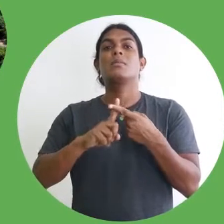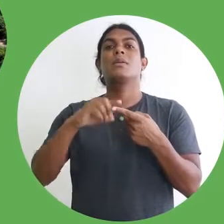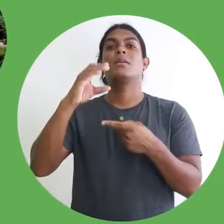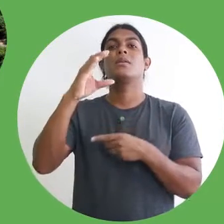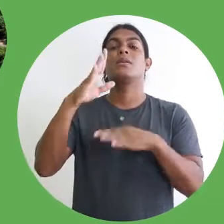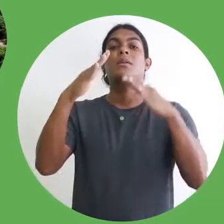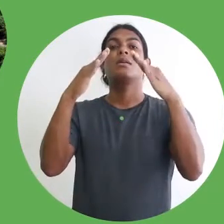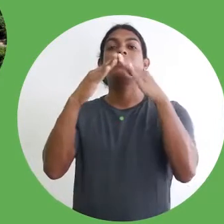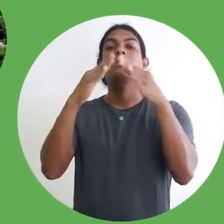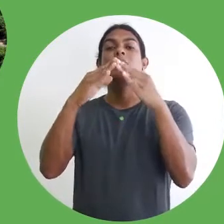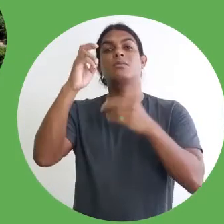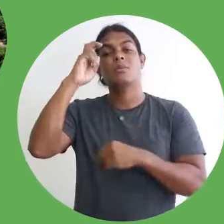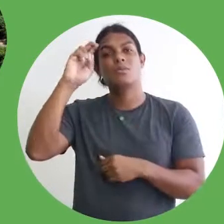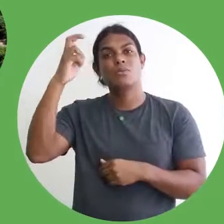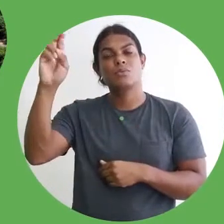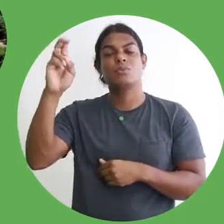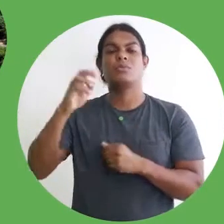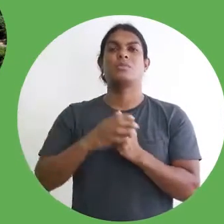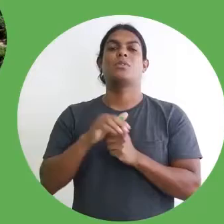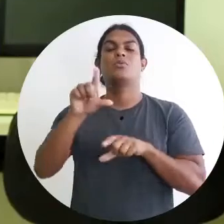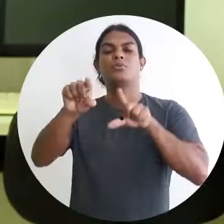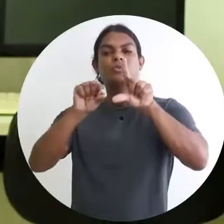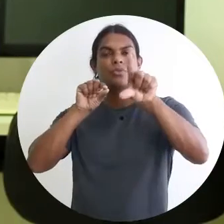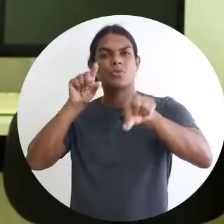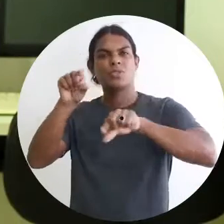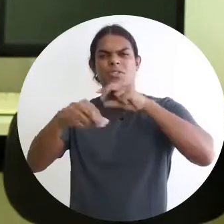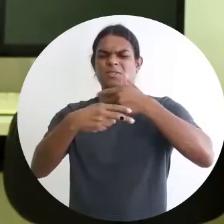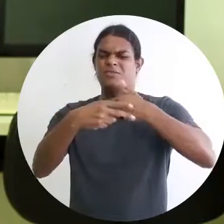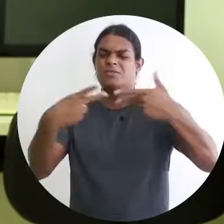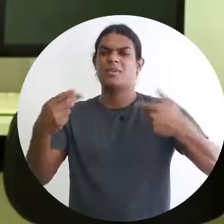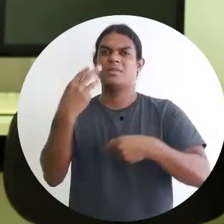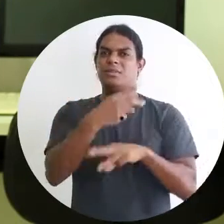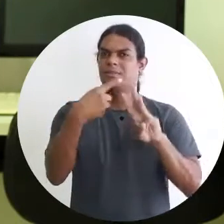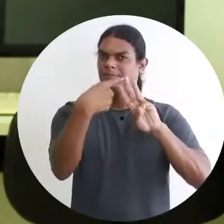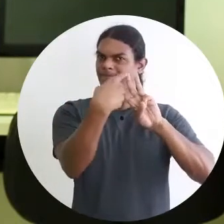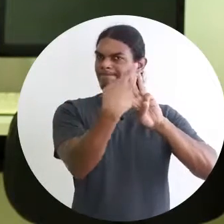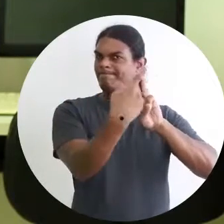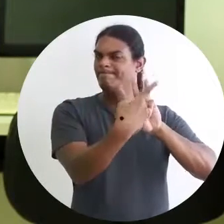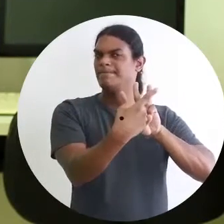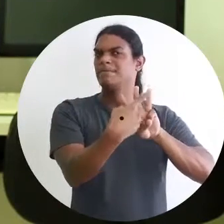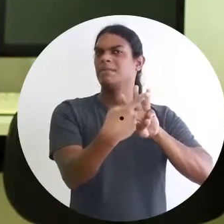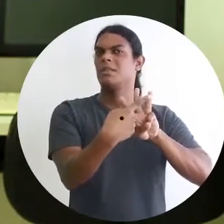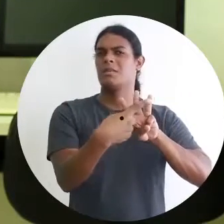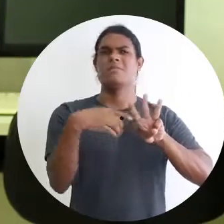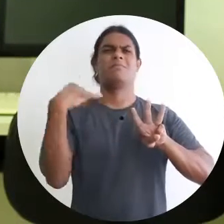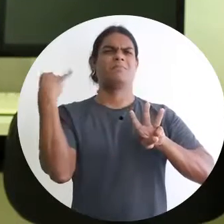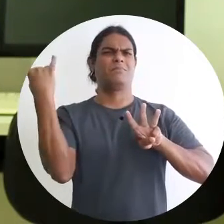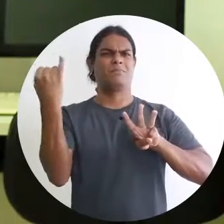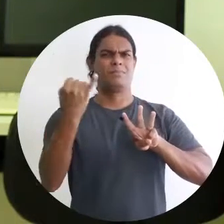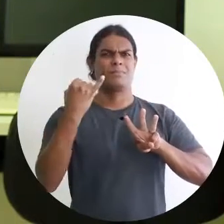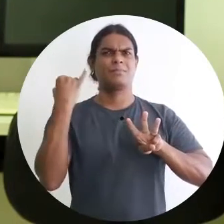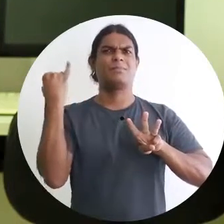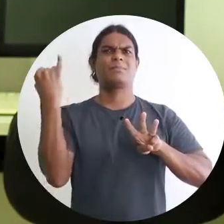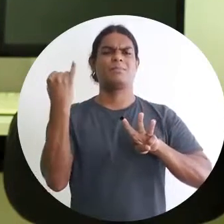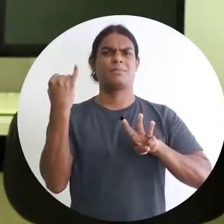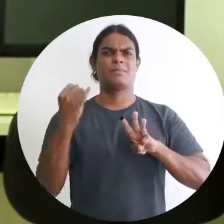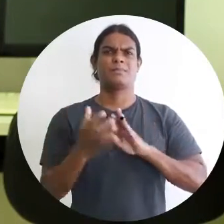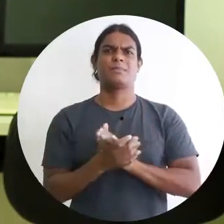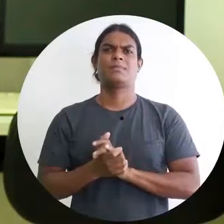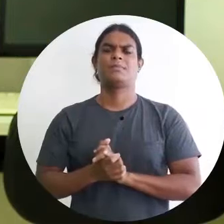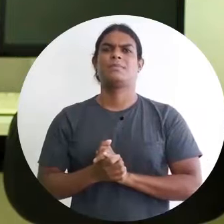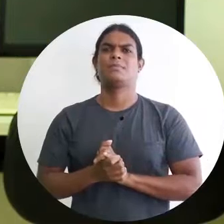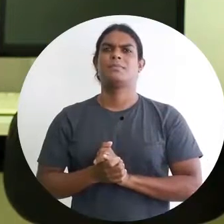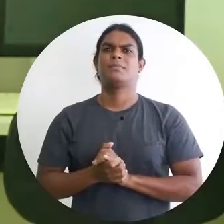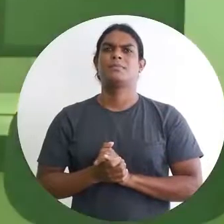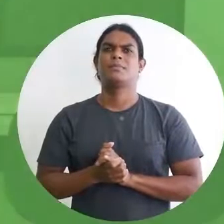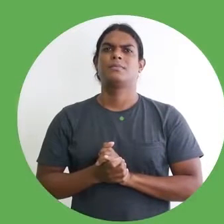selecionei, dentre os tantos espaços culturais que nós temos no Recife, esses três espaços que são grandes espaços culturais. Certo?